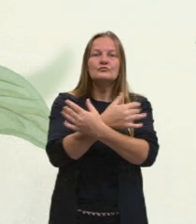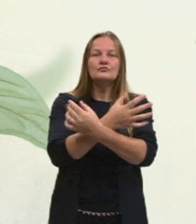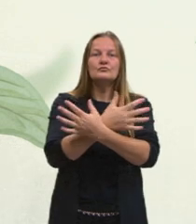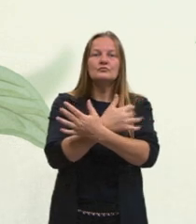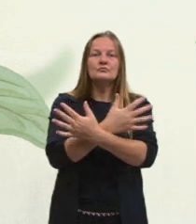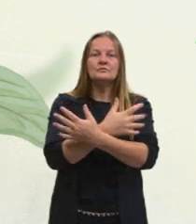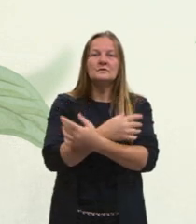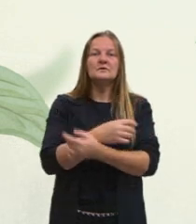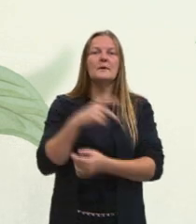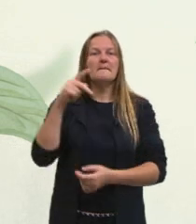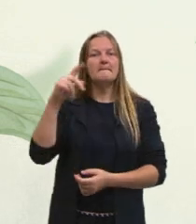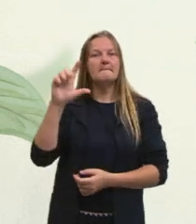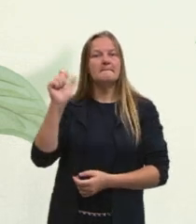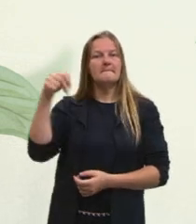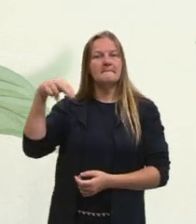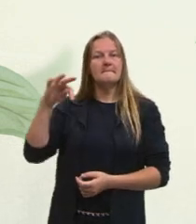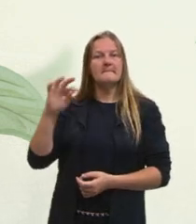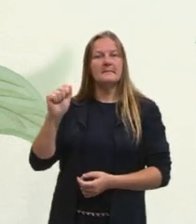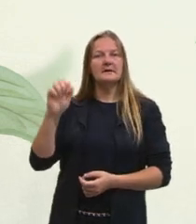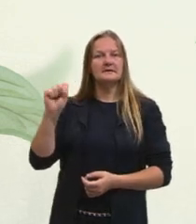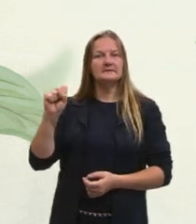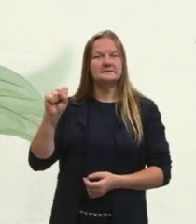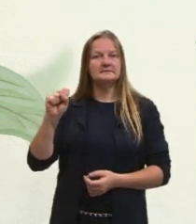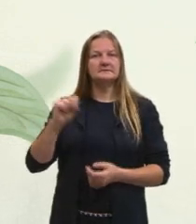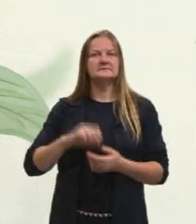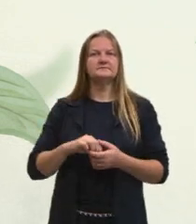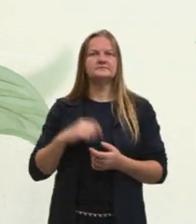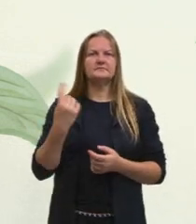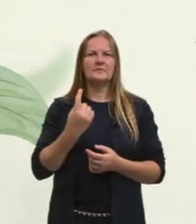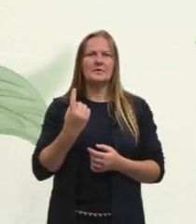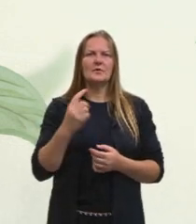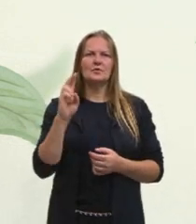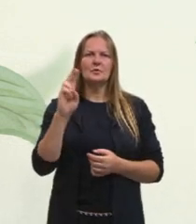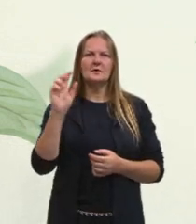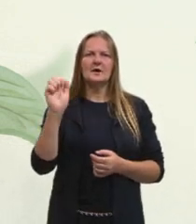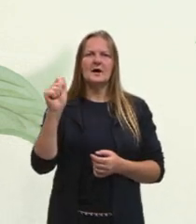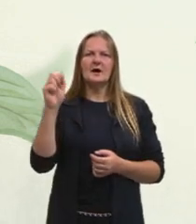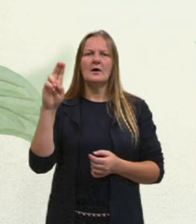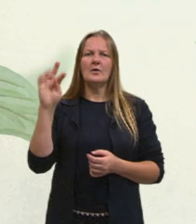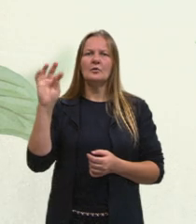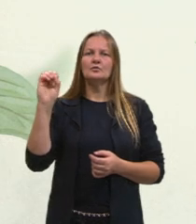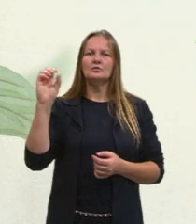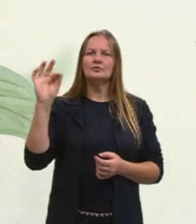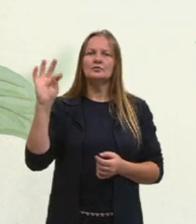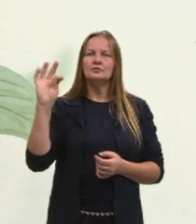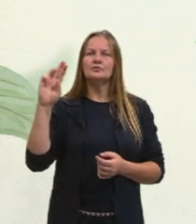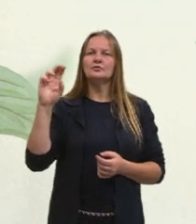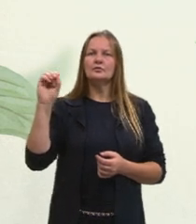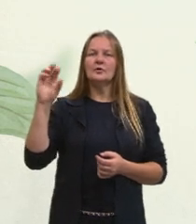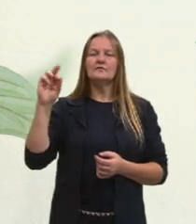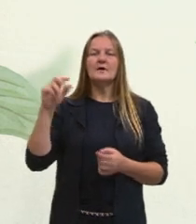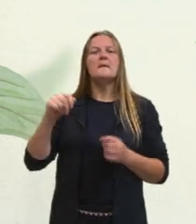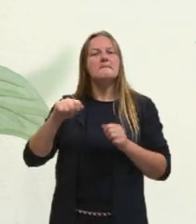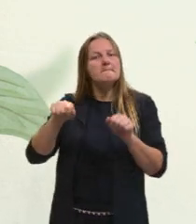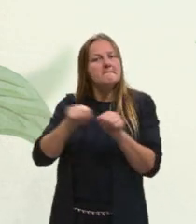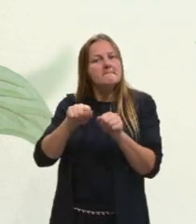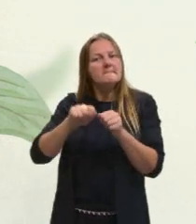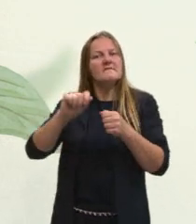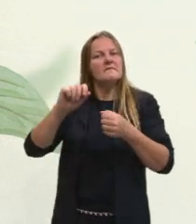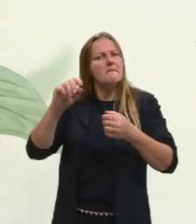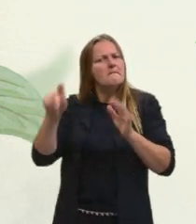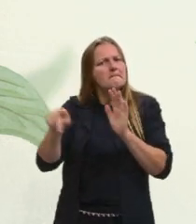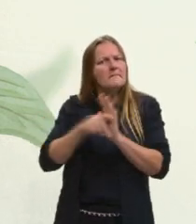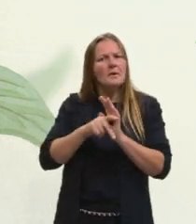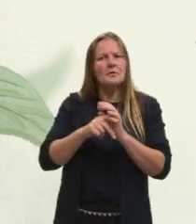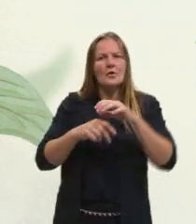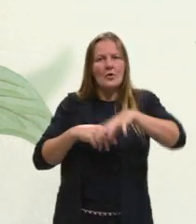plantas, são autotróficas, o quer dizer isso? Que elas produzem o seu próprio alimento através